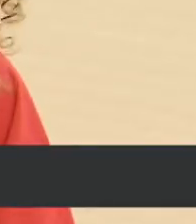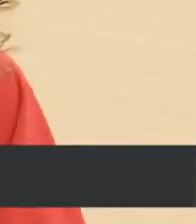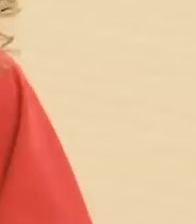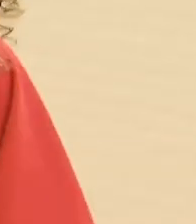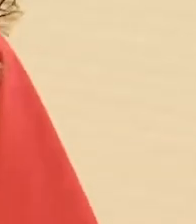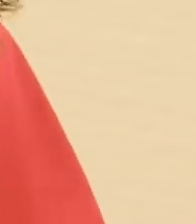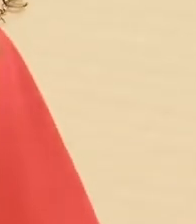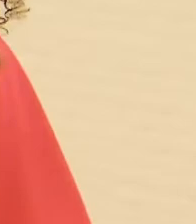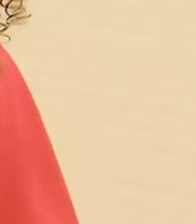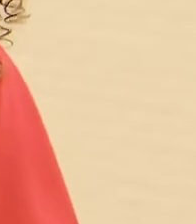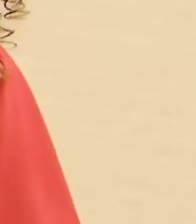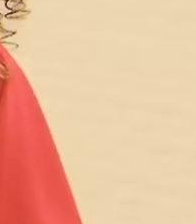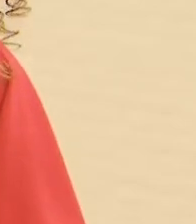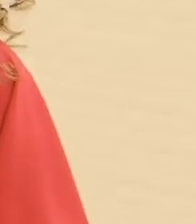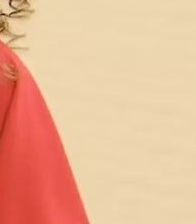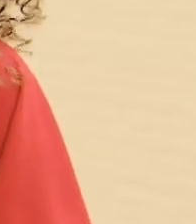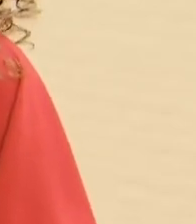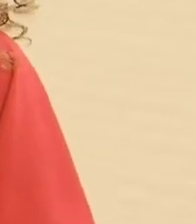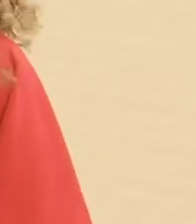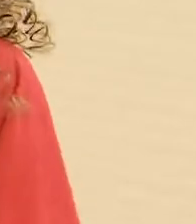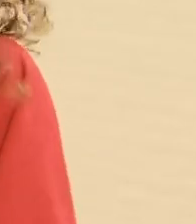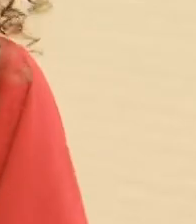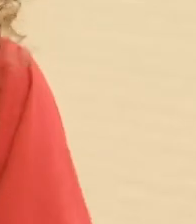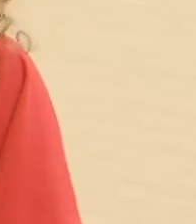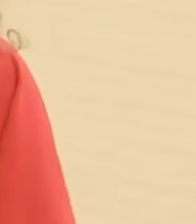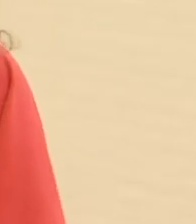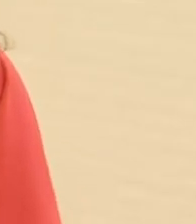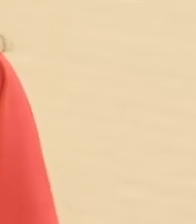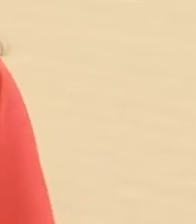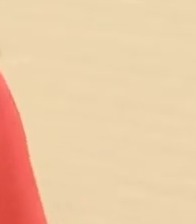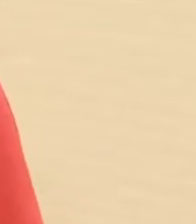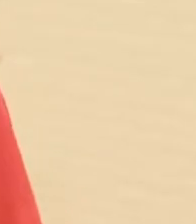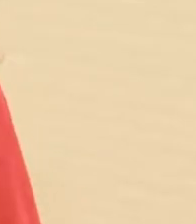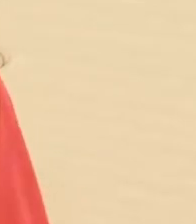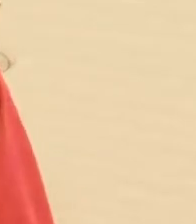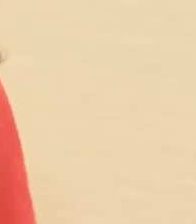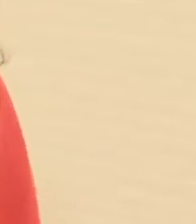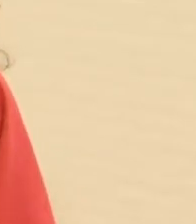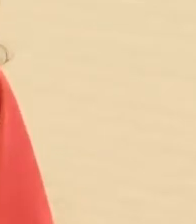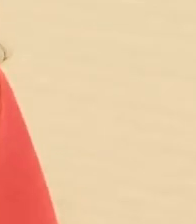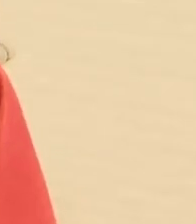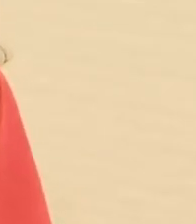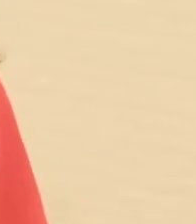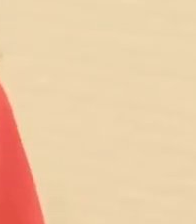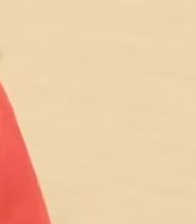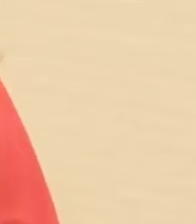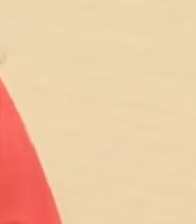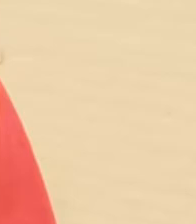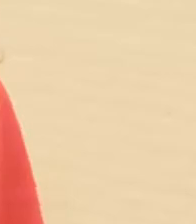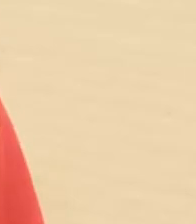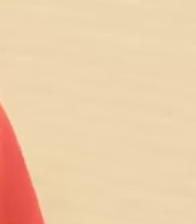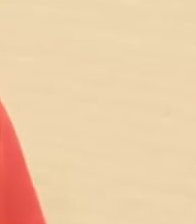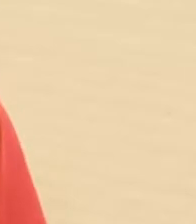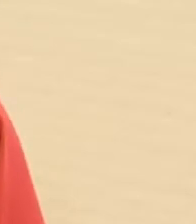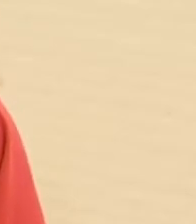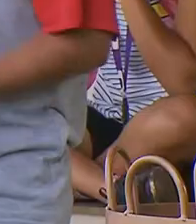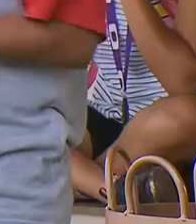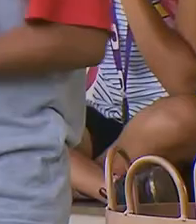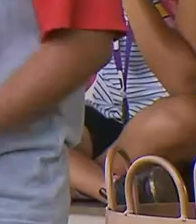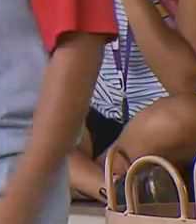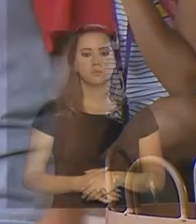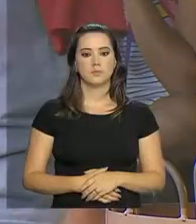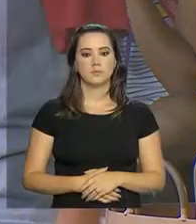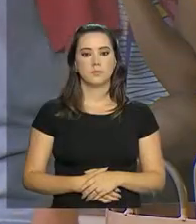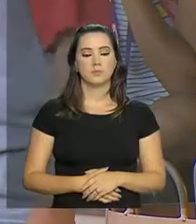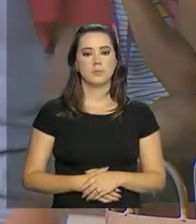como foi a avaliação, como foi a videoprova. Então, estou me sentindo confiante que eu vou conseguir passar agora em 2018. Estudei, estou preparado para o Enem.